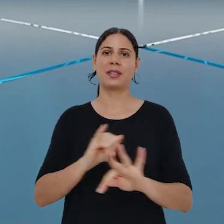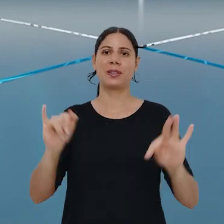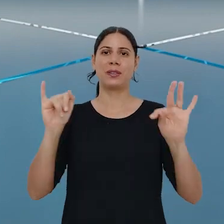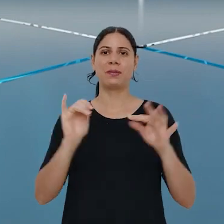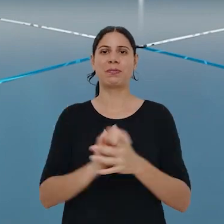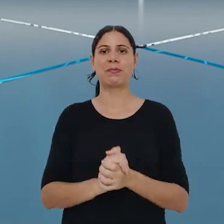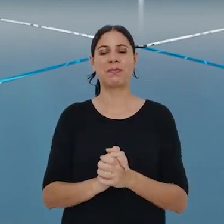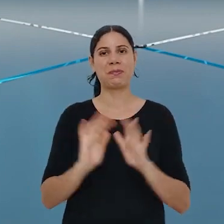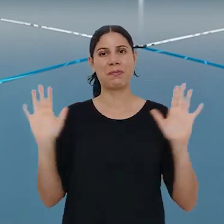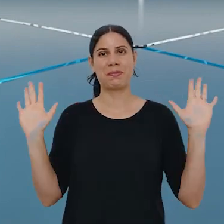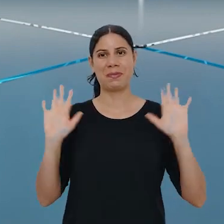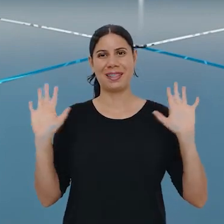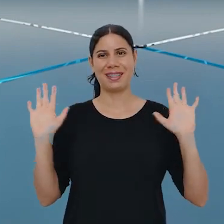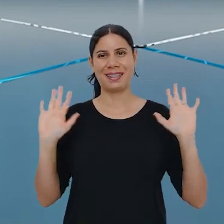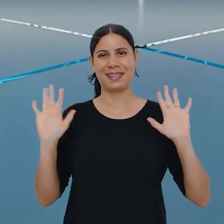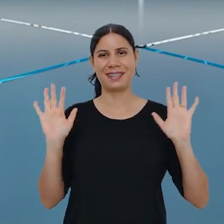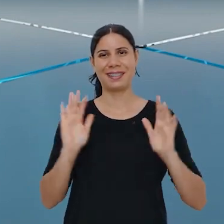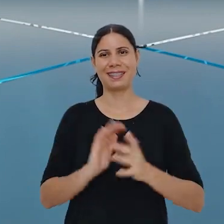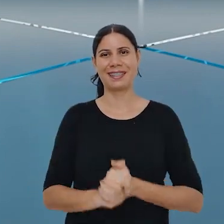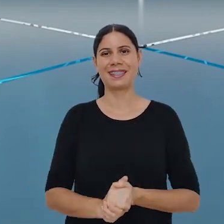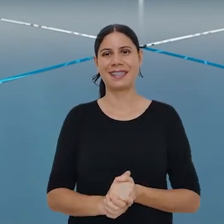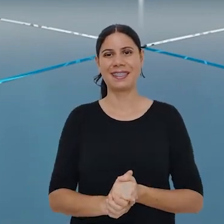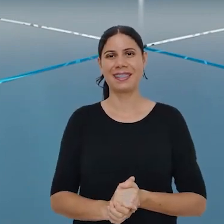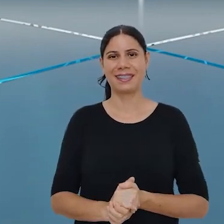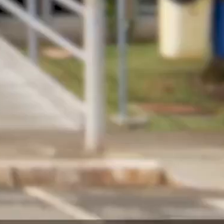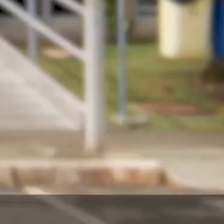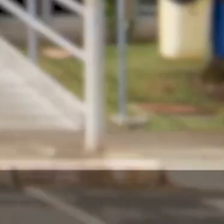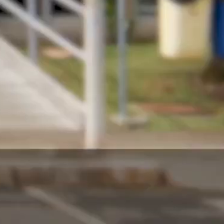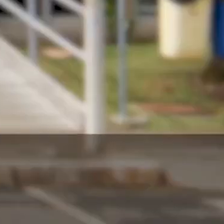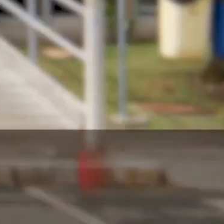edição do Inteiro Teor. Até a próxima. Tchau!